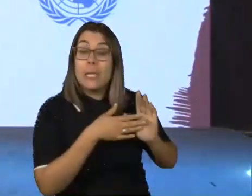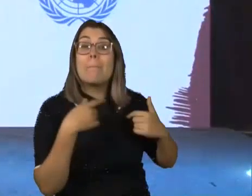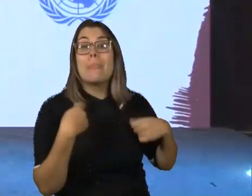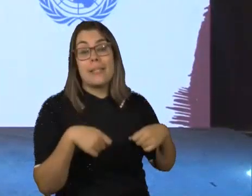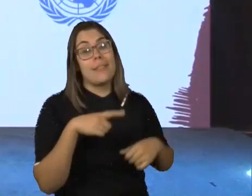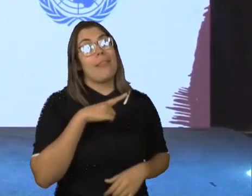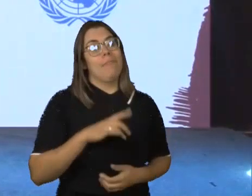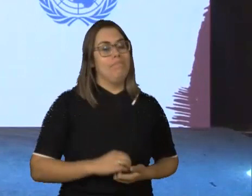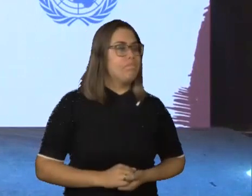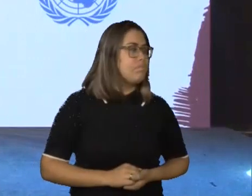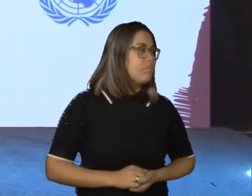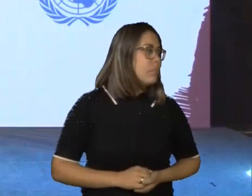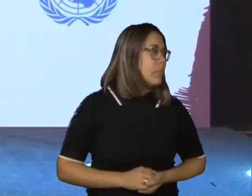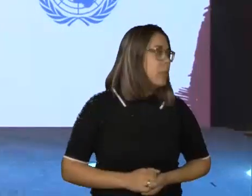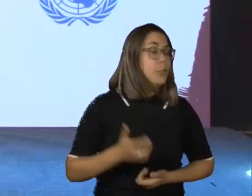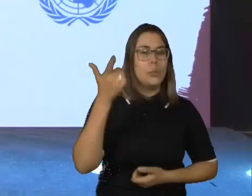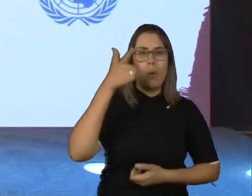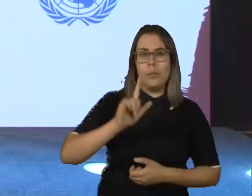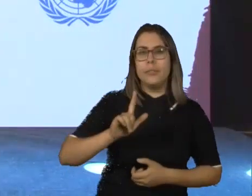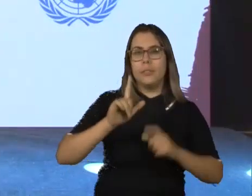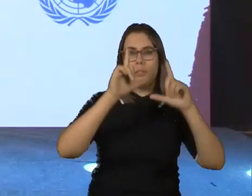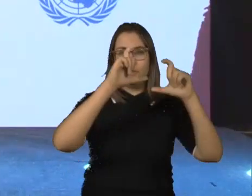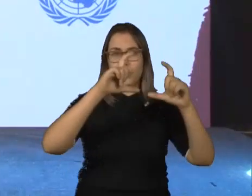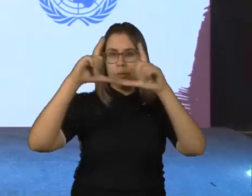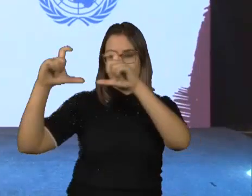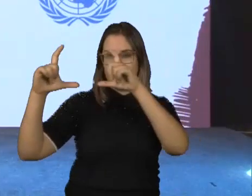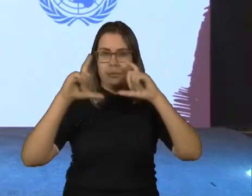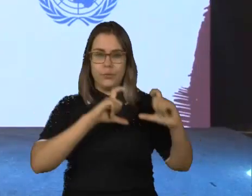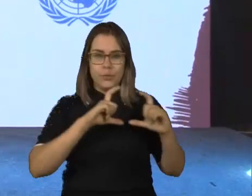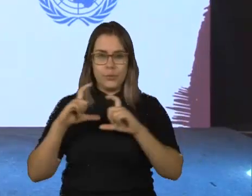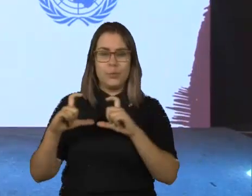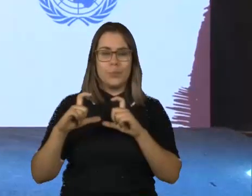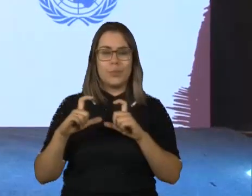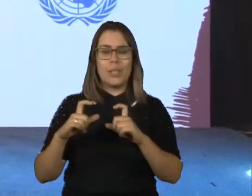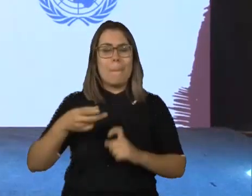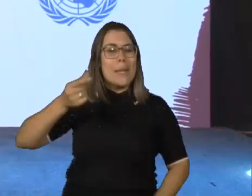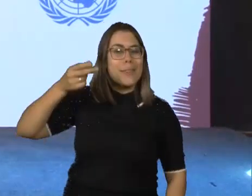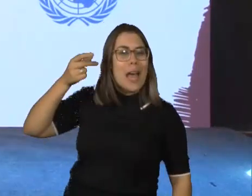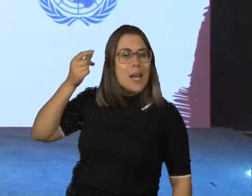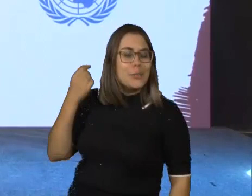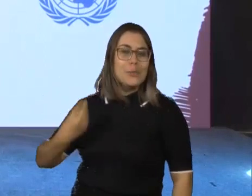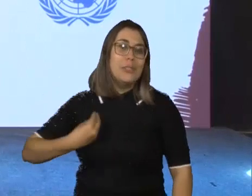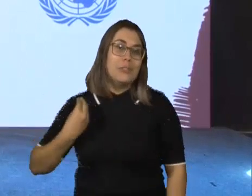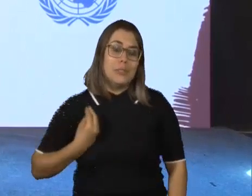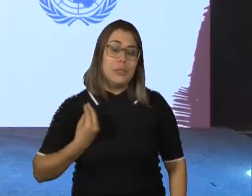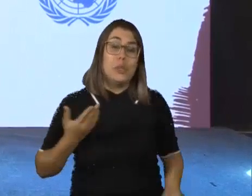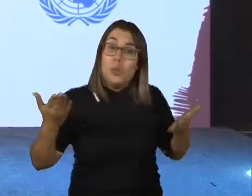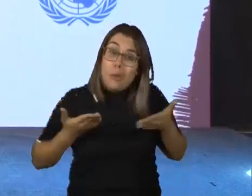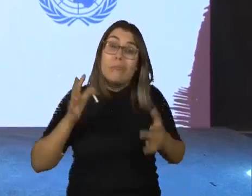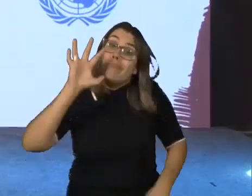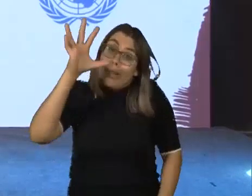E aqui tem um outro esquema só para mostrar como a gente vivia há um tempo atrás e o que ainda acontece